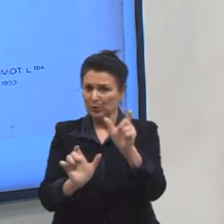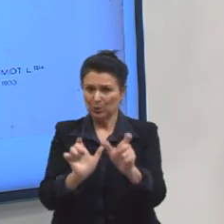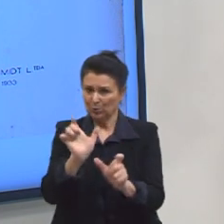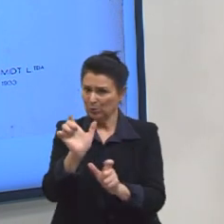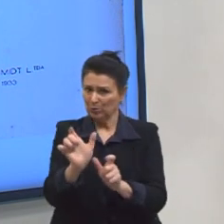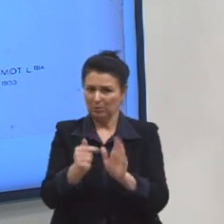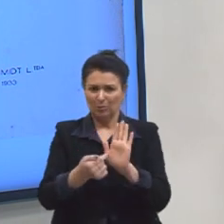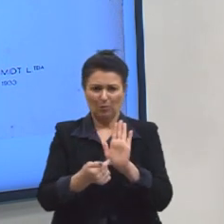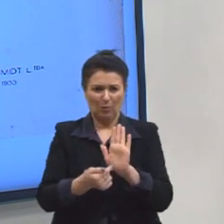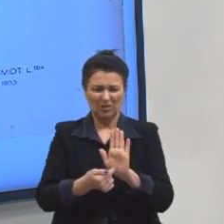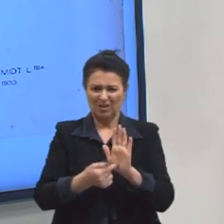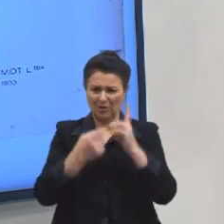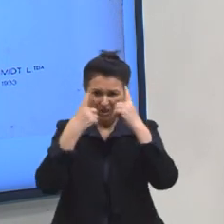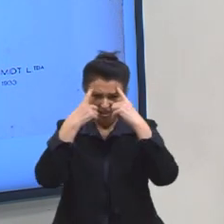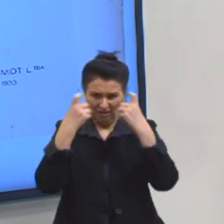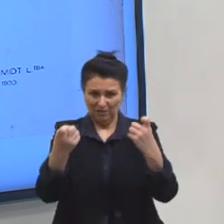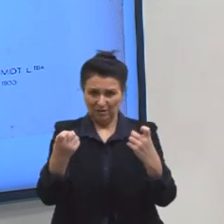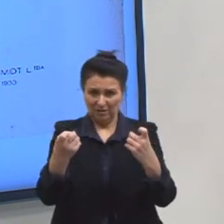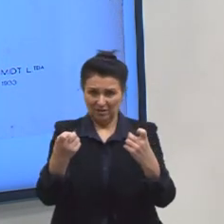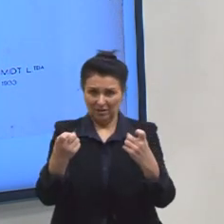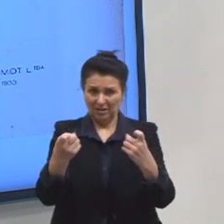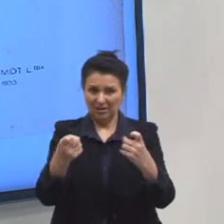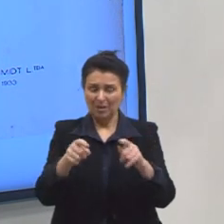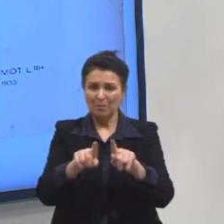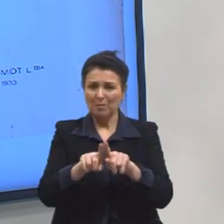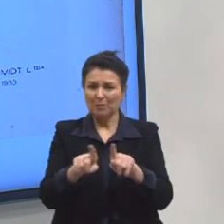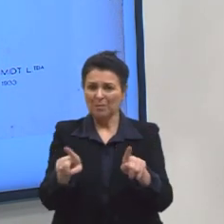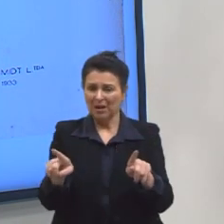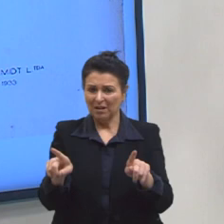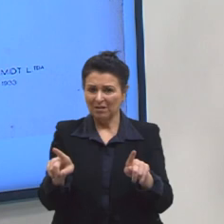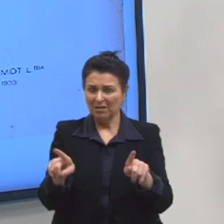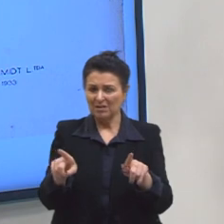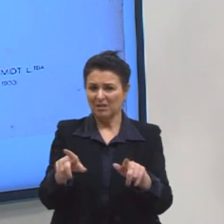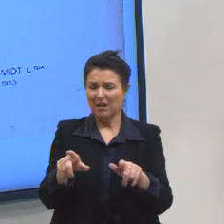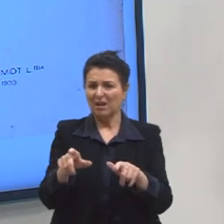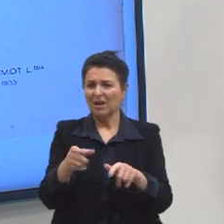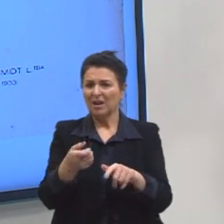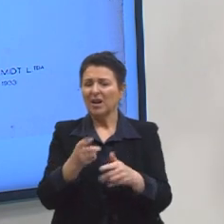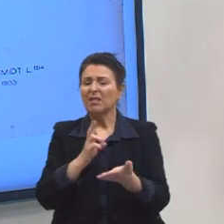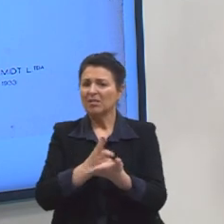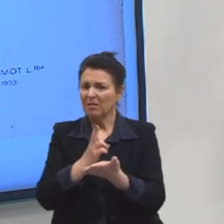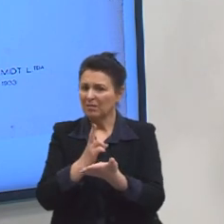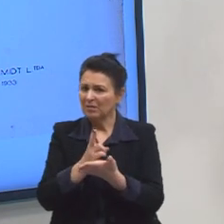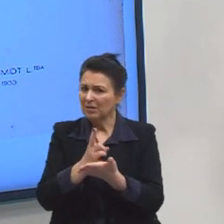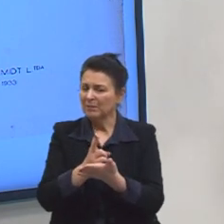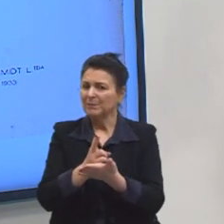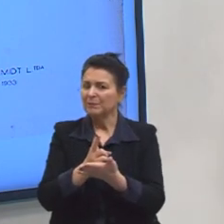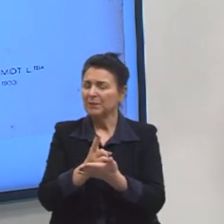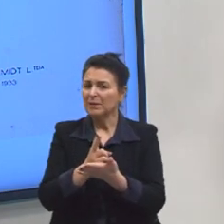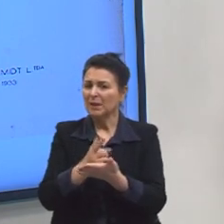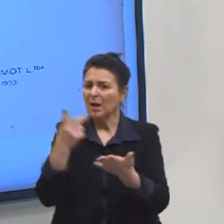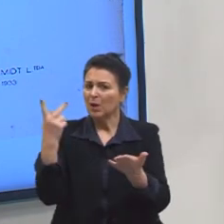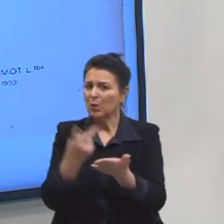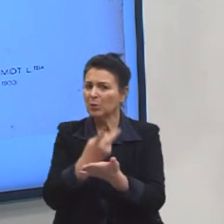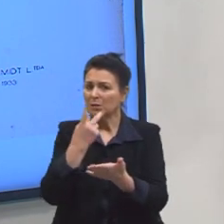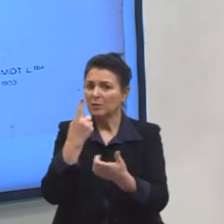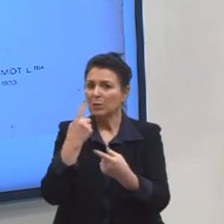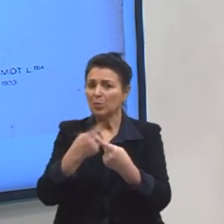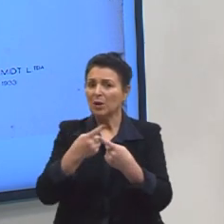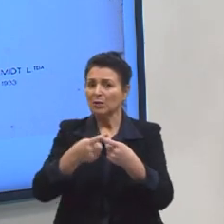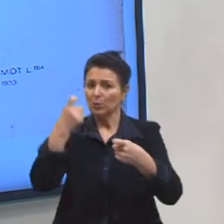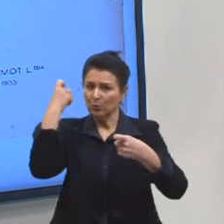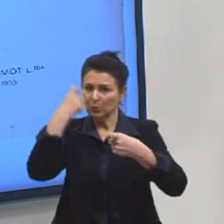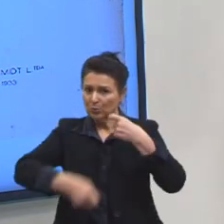violento. E ele vai apagar, que uma grande parte disso ocorreu também por meio do estupro,